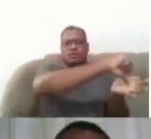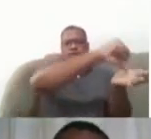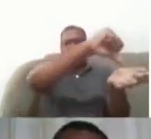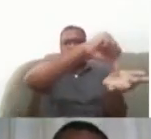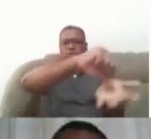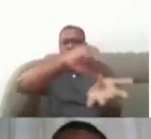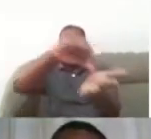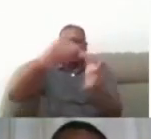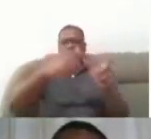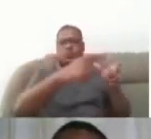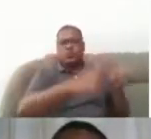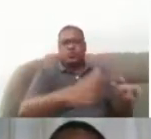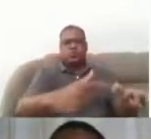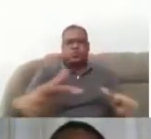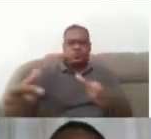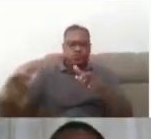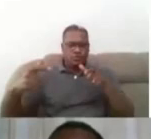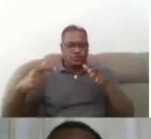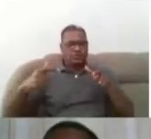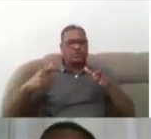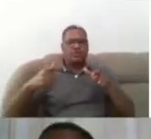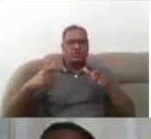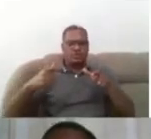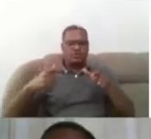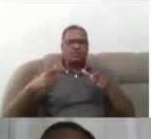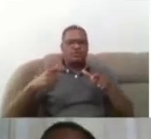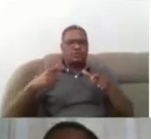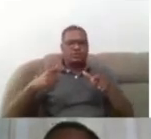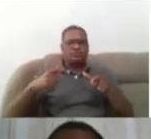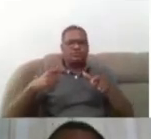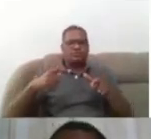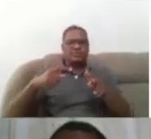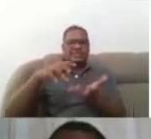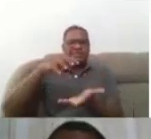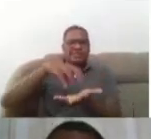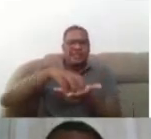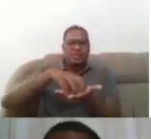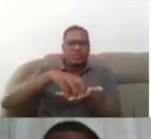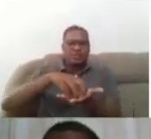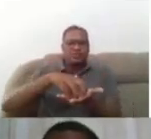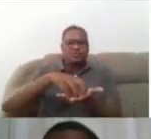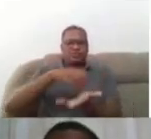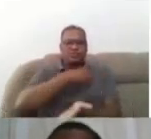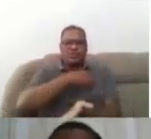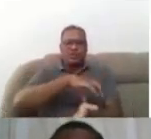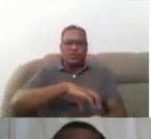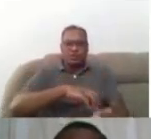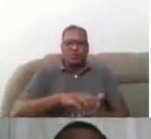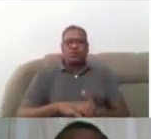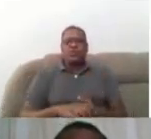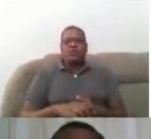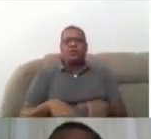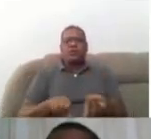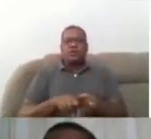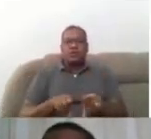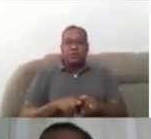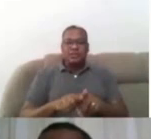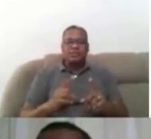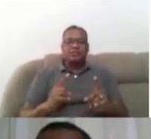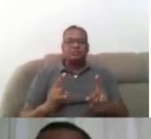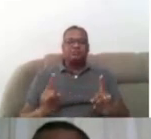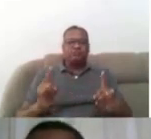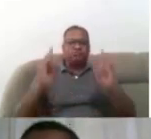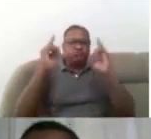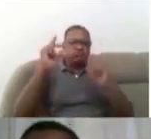tem várias unidades, principalmente ali no centro da cidade, e também pela sua arquitetura antiga, a